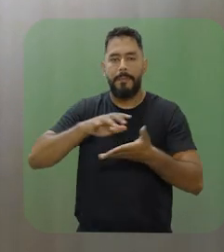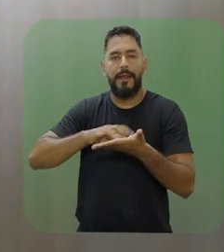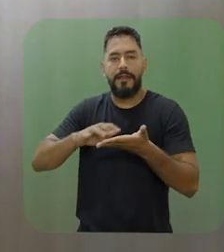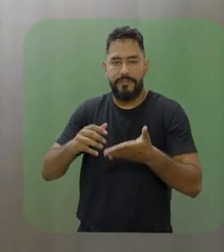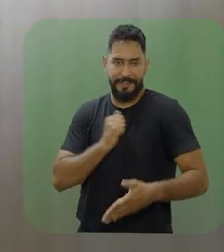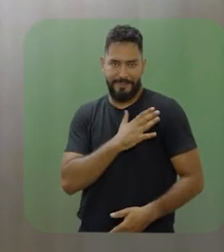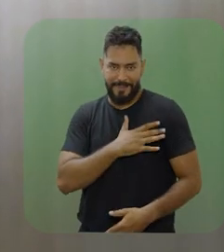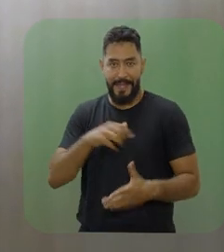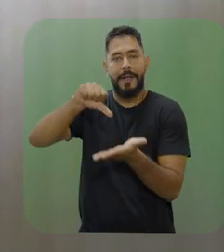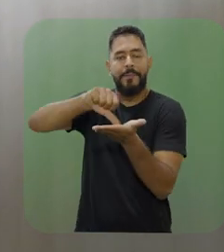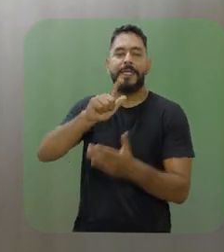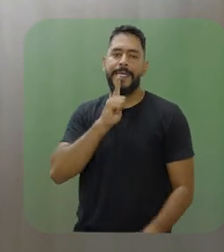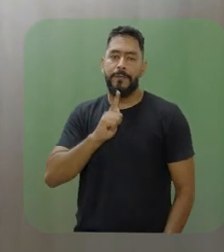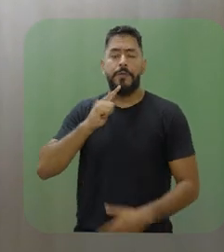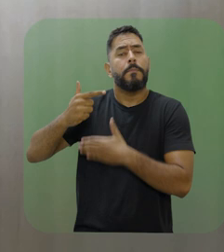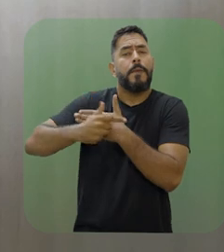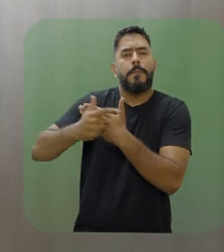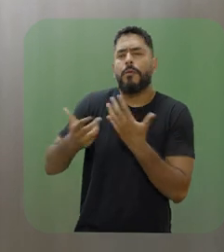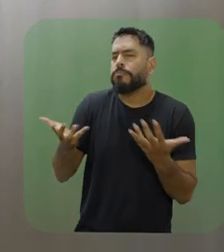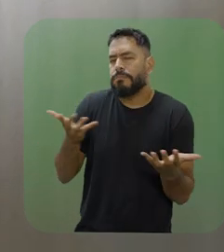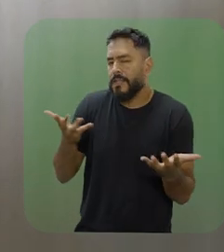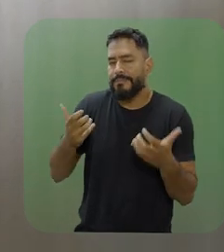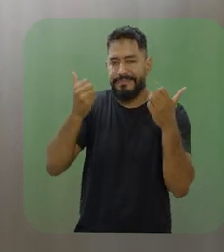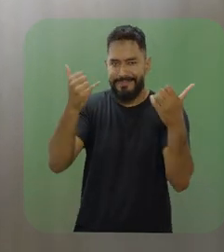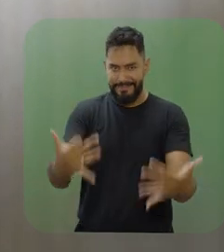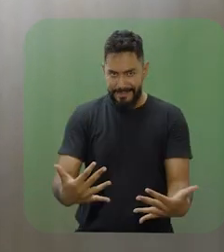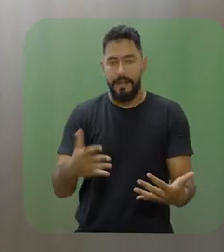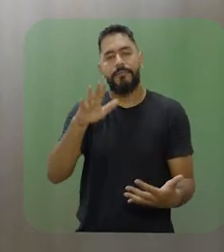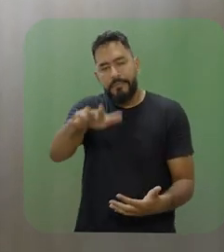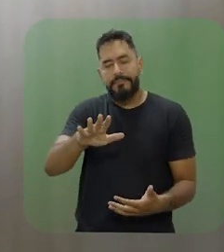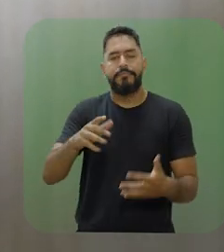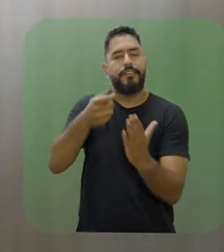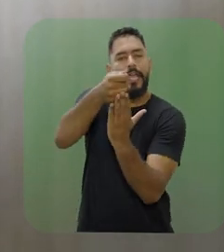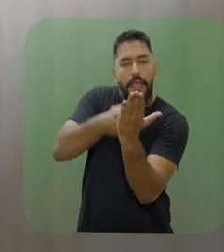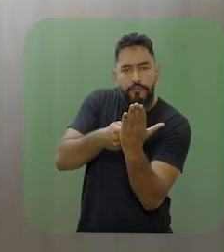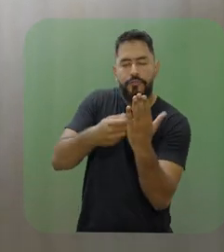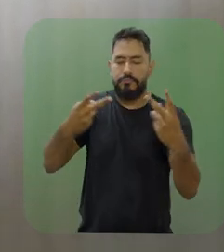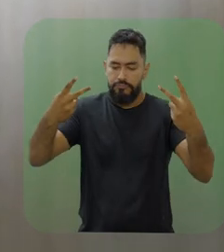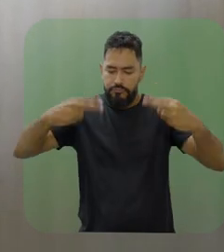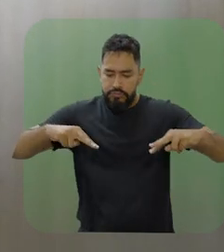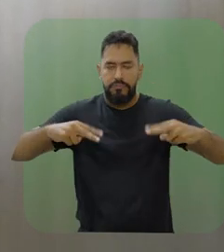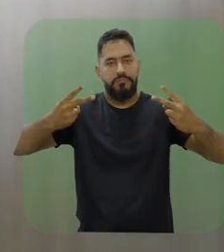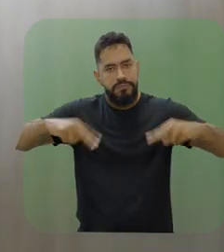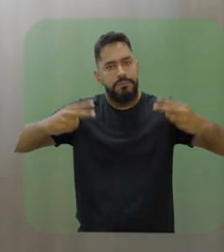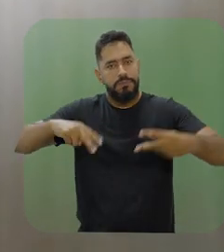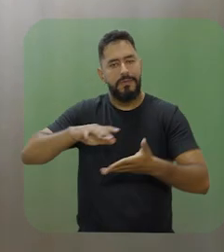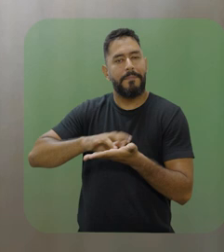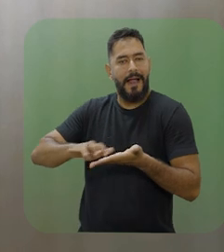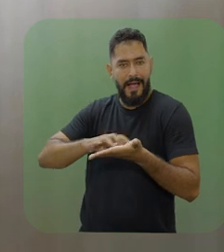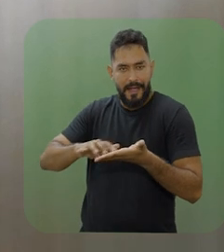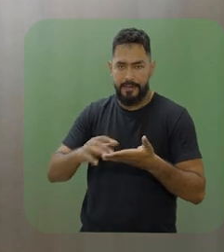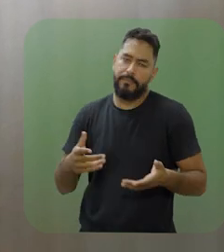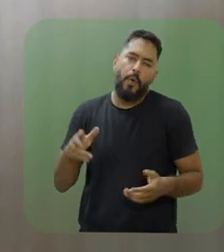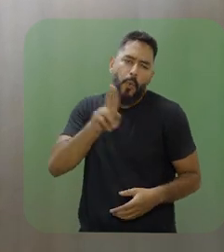Meu trabalho aqui consiste na realização de transcrições do texto em tinta para o bralho através da regleta e pulsão